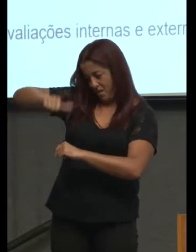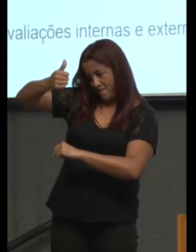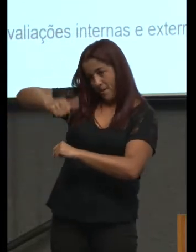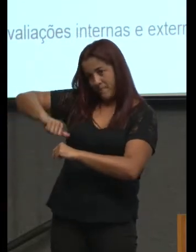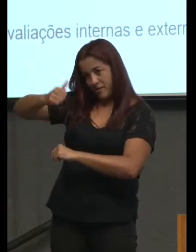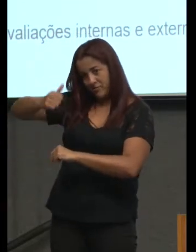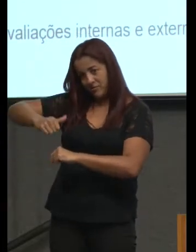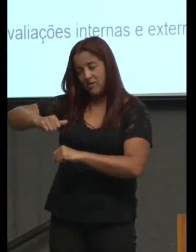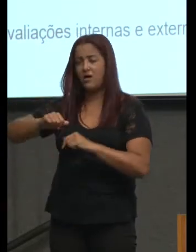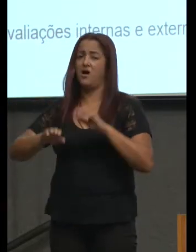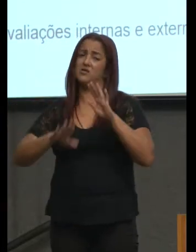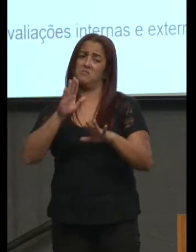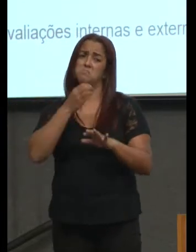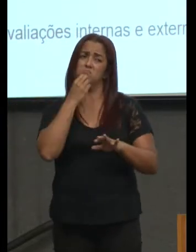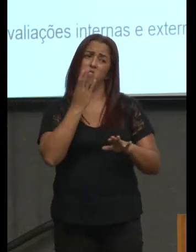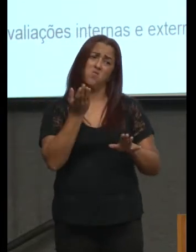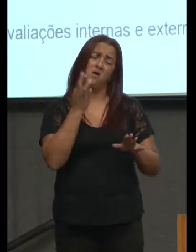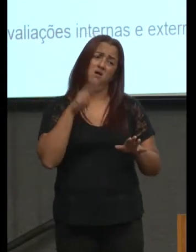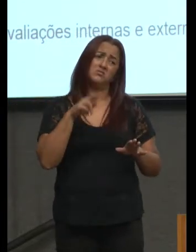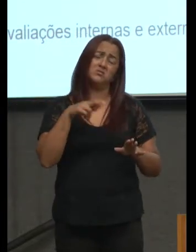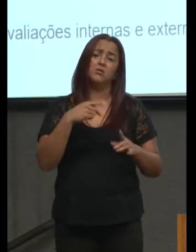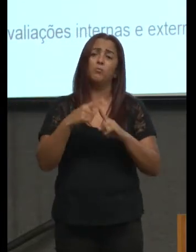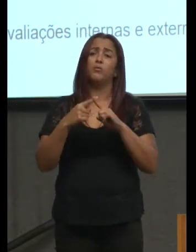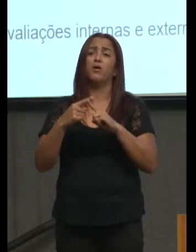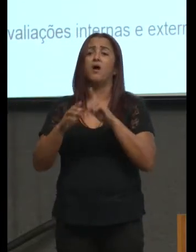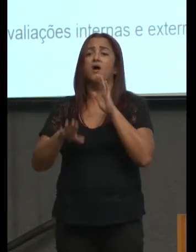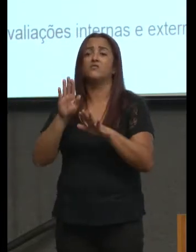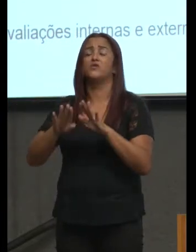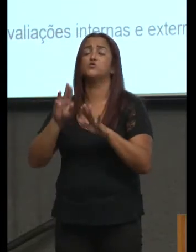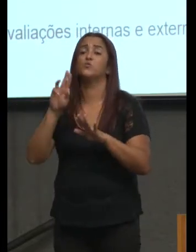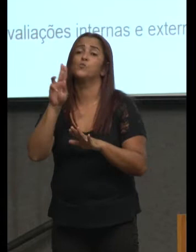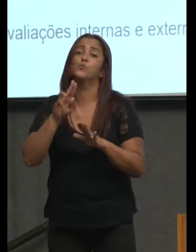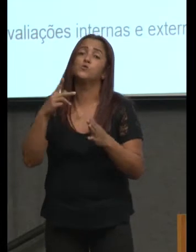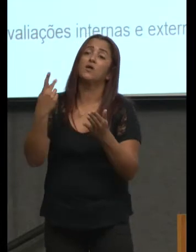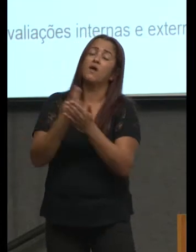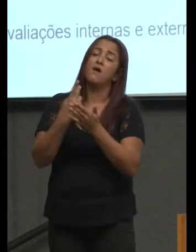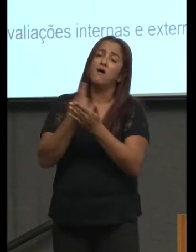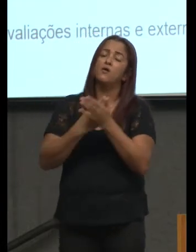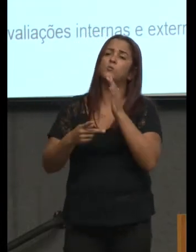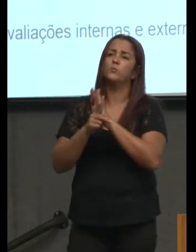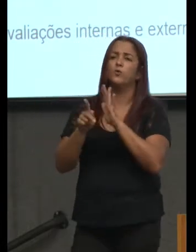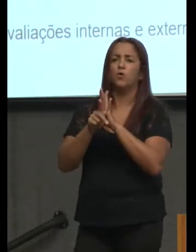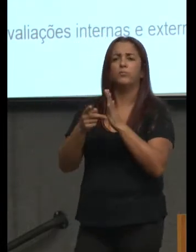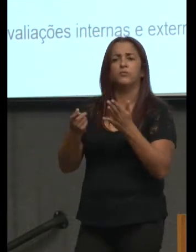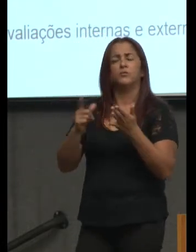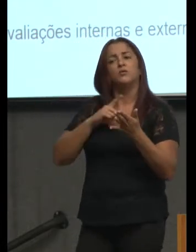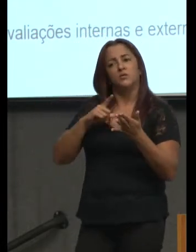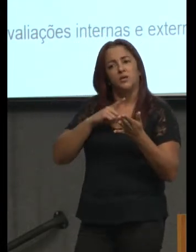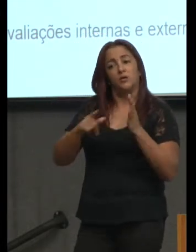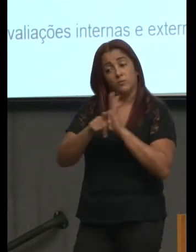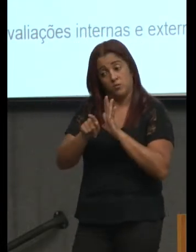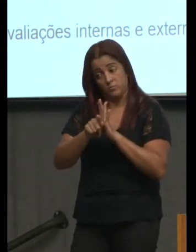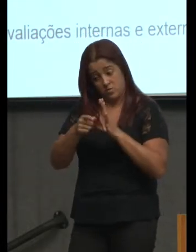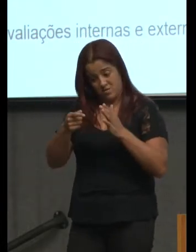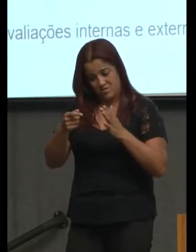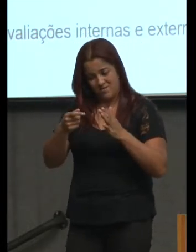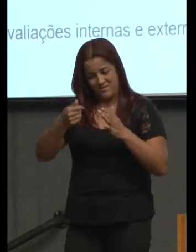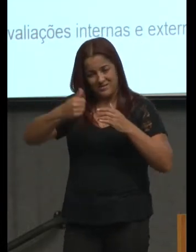por boas razões porque infelizmente se faz um mau uso se faz um uso perverso um instrumento de controle